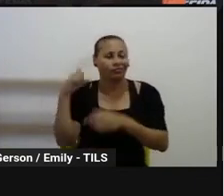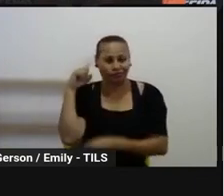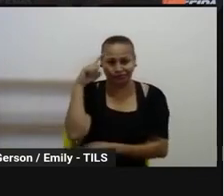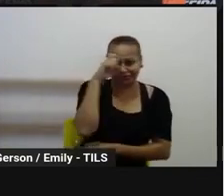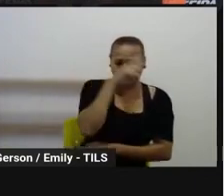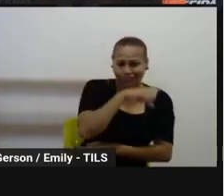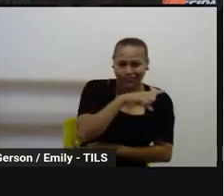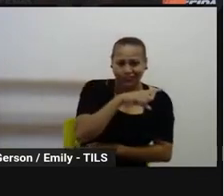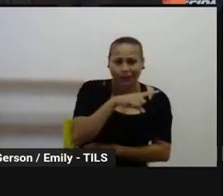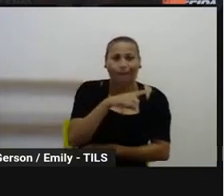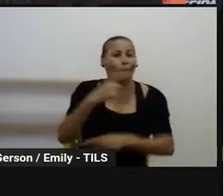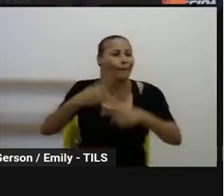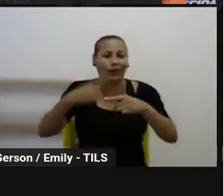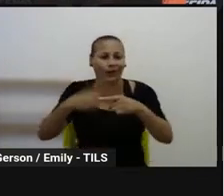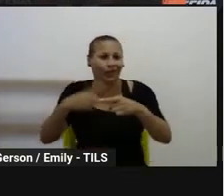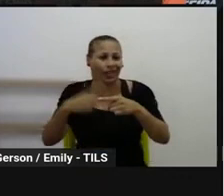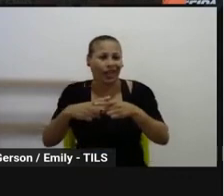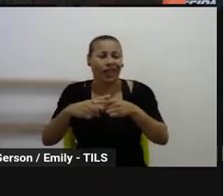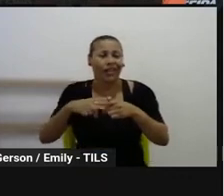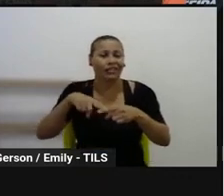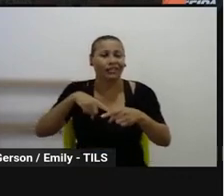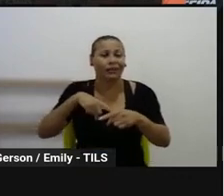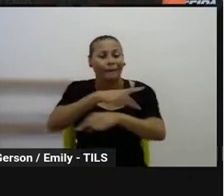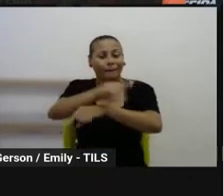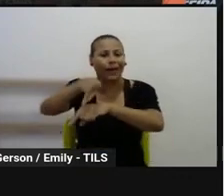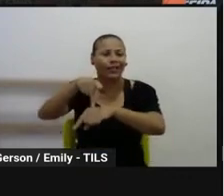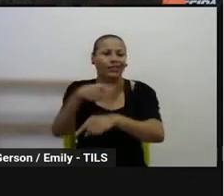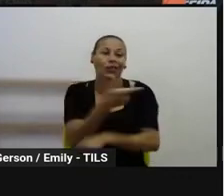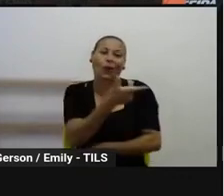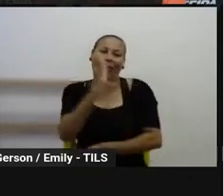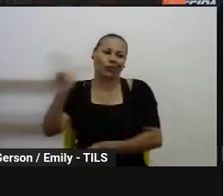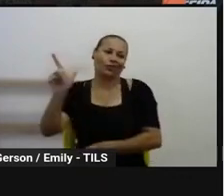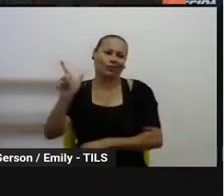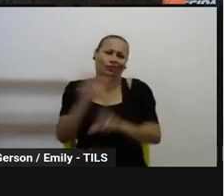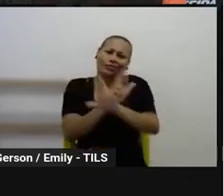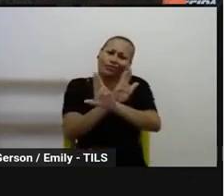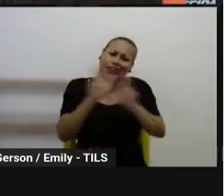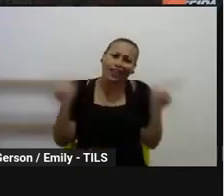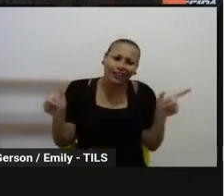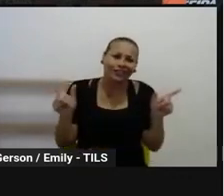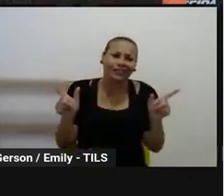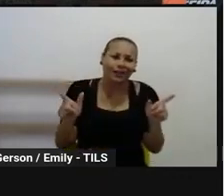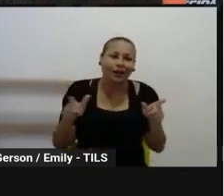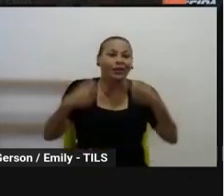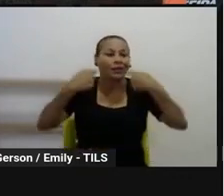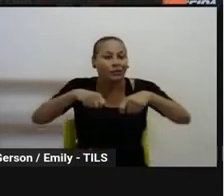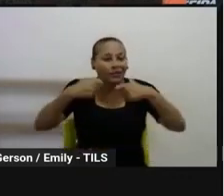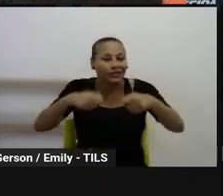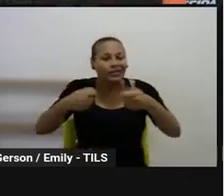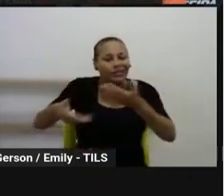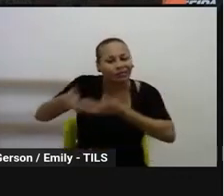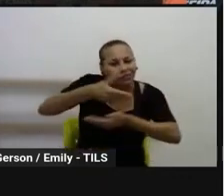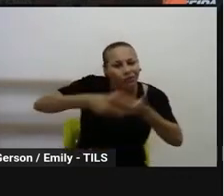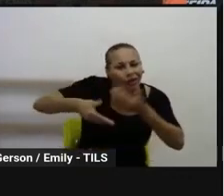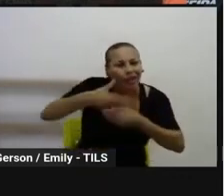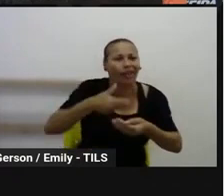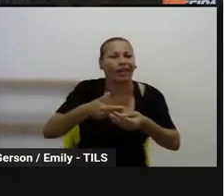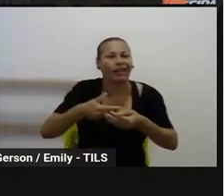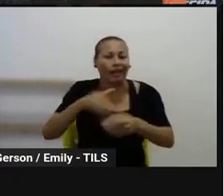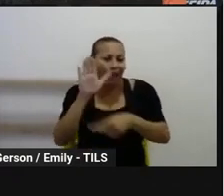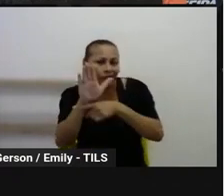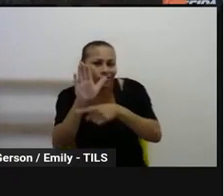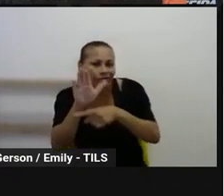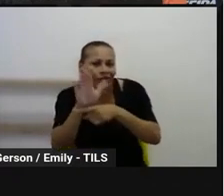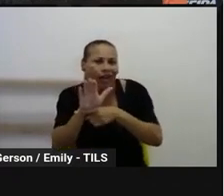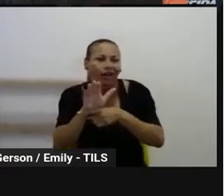uma vulnerabilidade social. Então, esse é mais um ponto para a gente também estar atento, né, a questão da língua, a questão da cultura, a